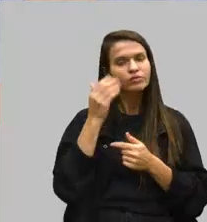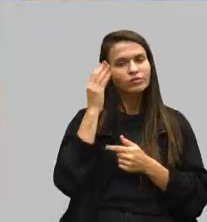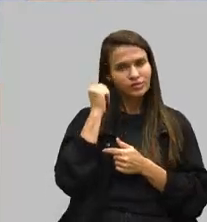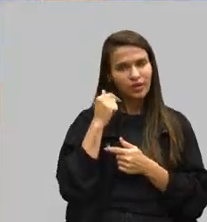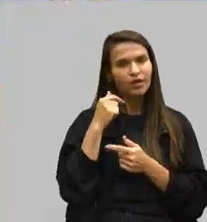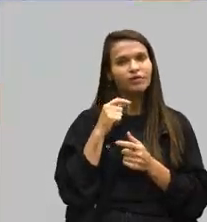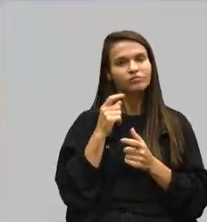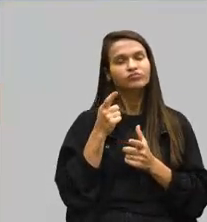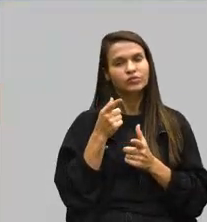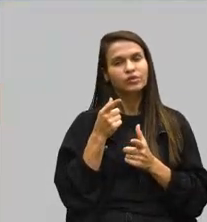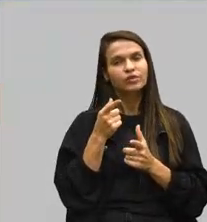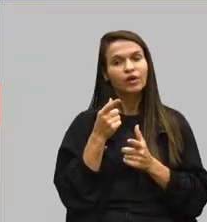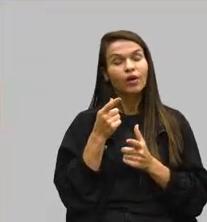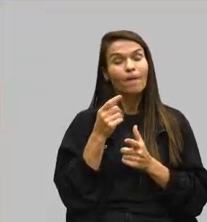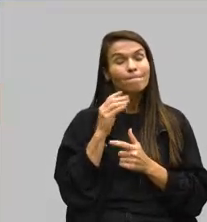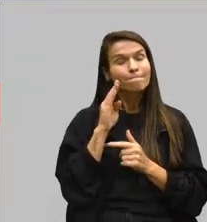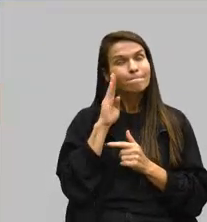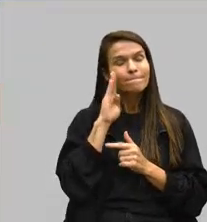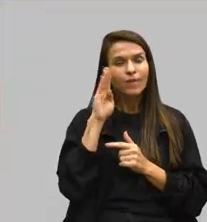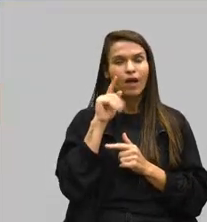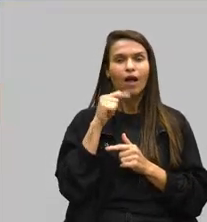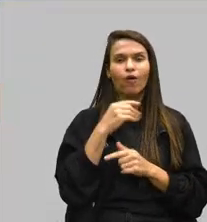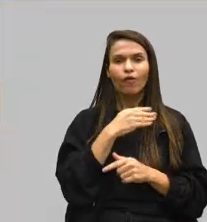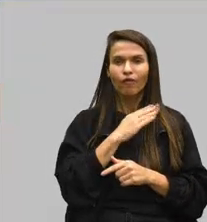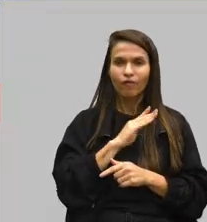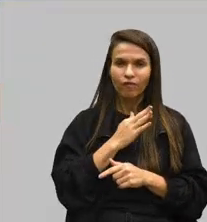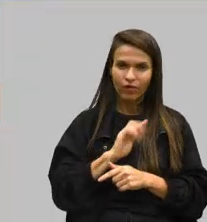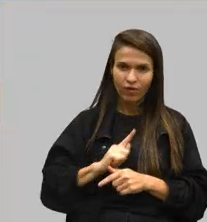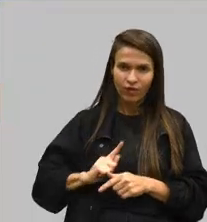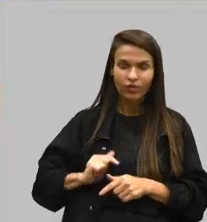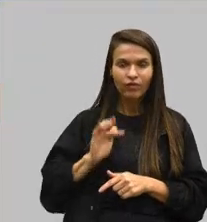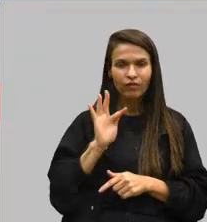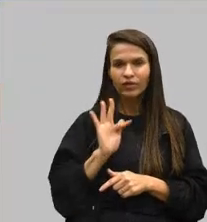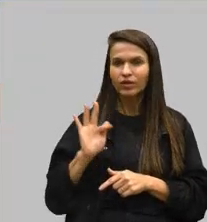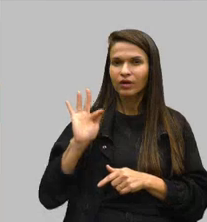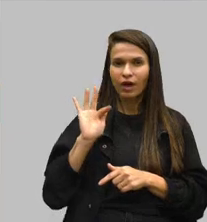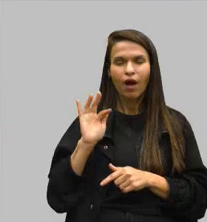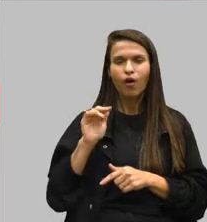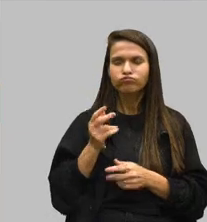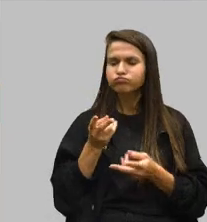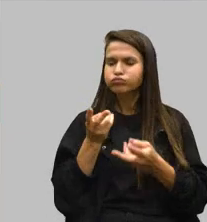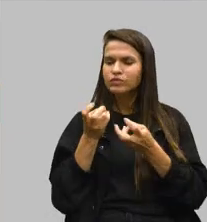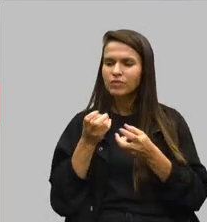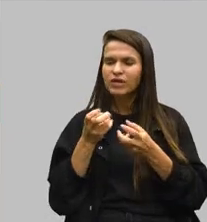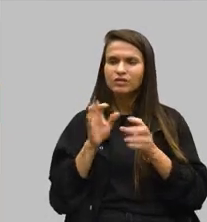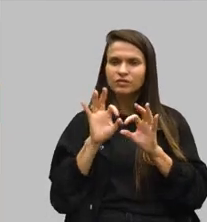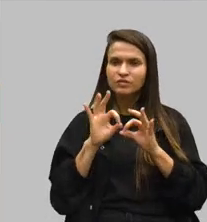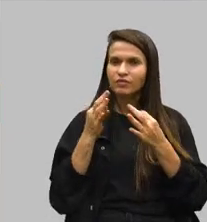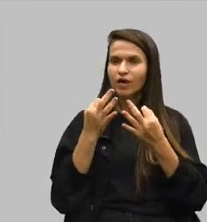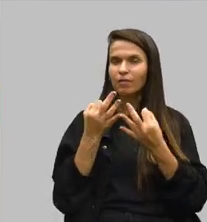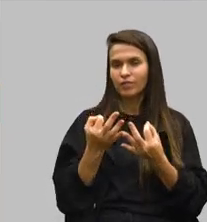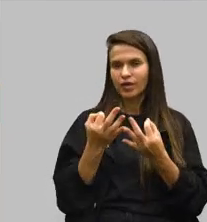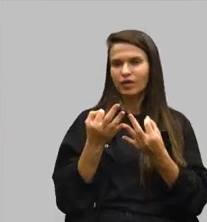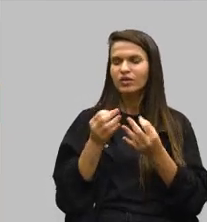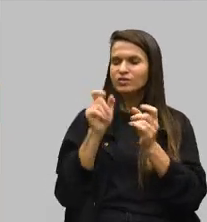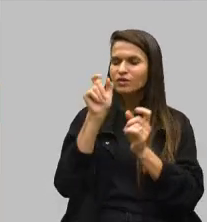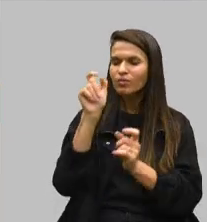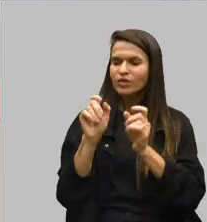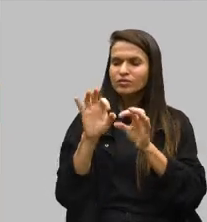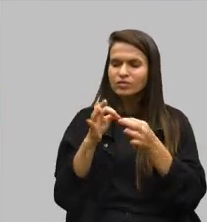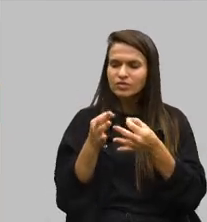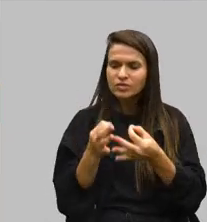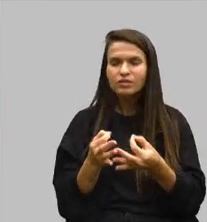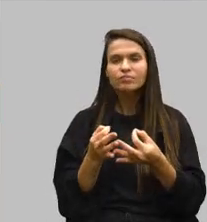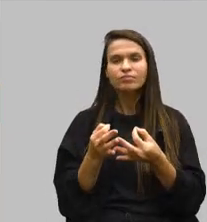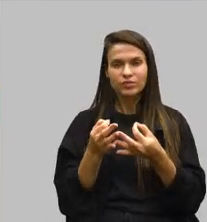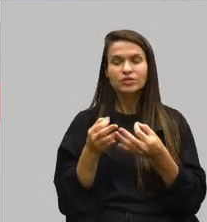olhar para essas famílias que nós temos ali que não são grandes latifundiados, são pessoas simples, humildes,